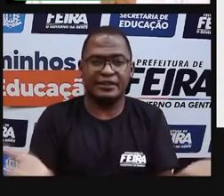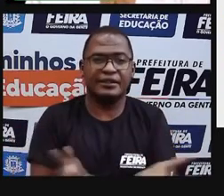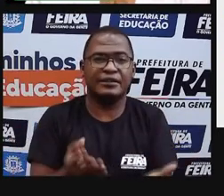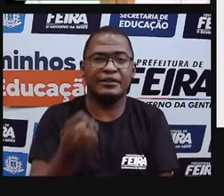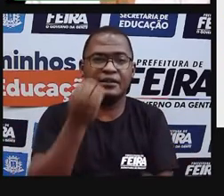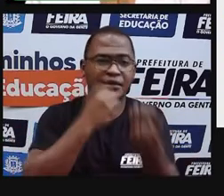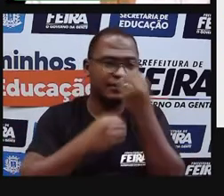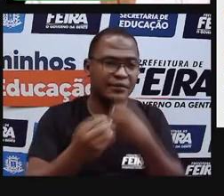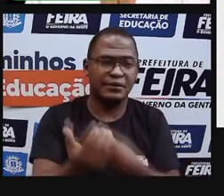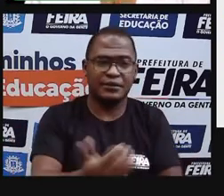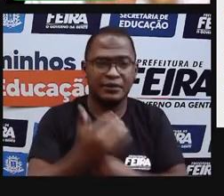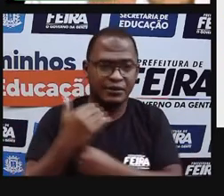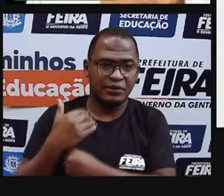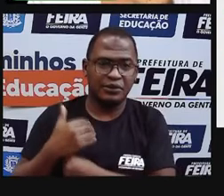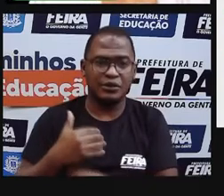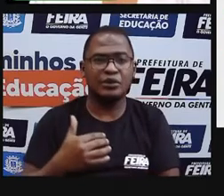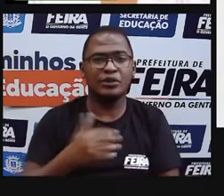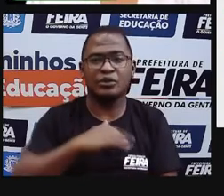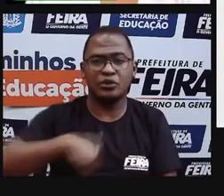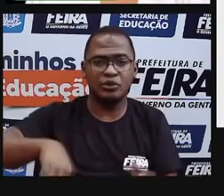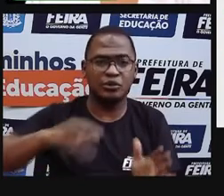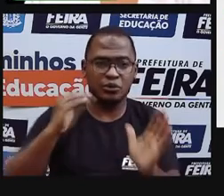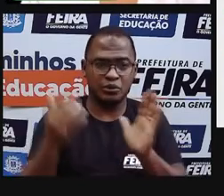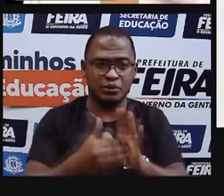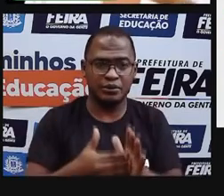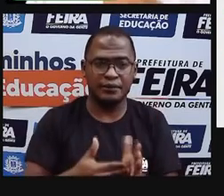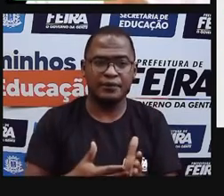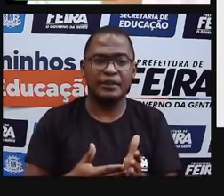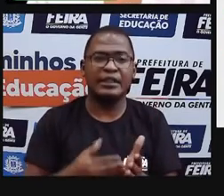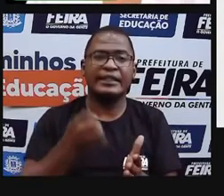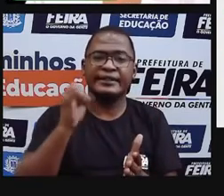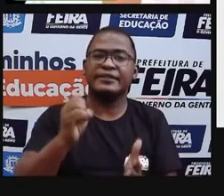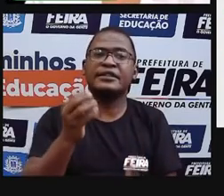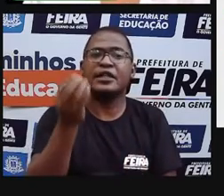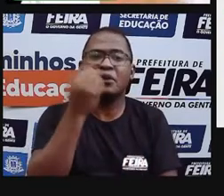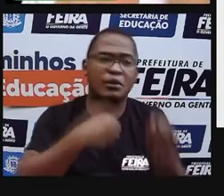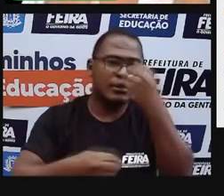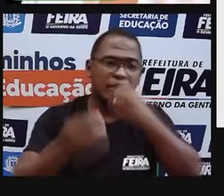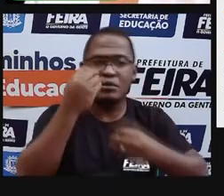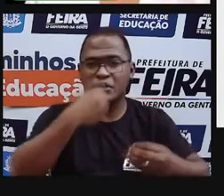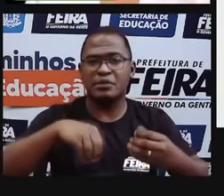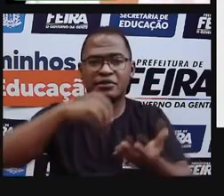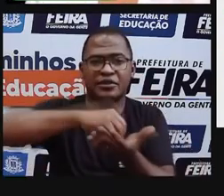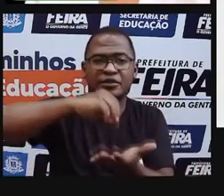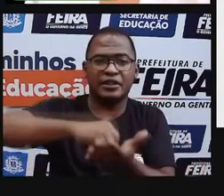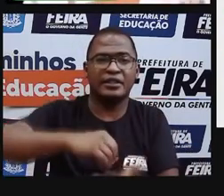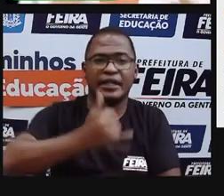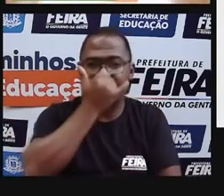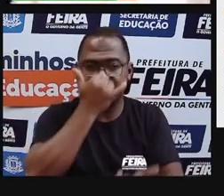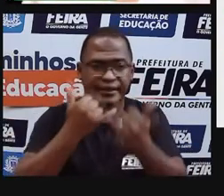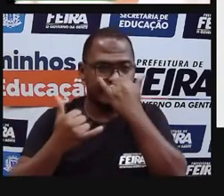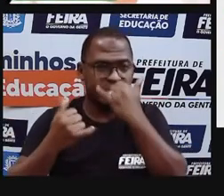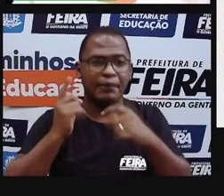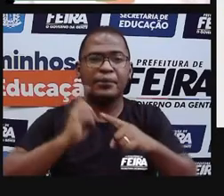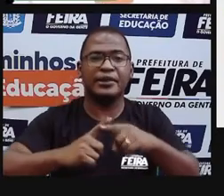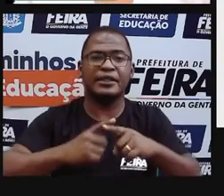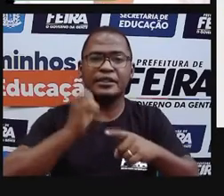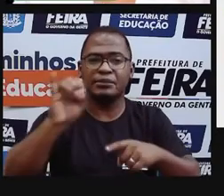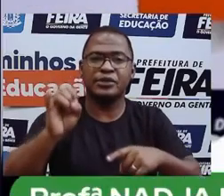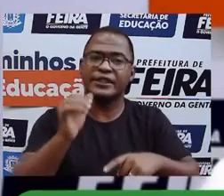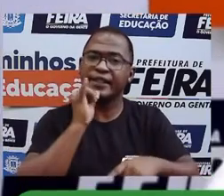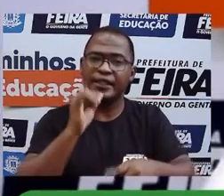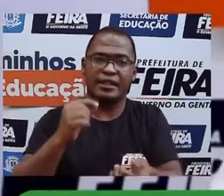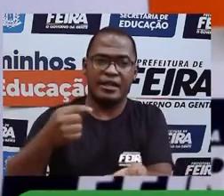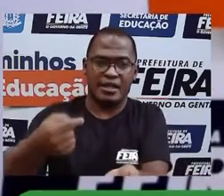o nosso organismo. Entope as veias, aumenta o colesterol, tudo isso prejudica. Então, como é que eu me cuido, né?